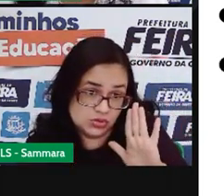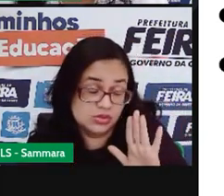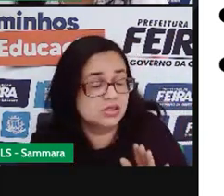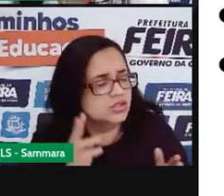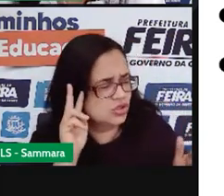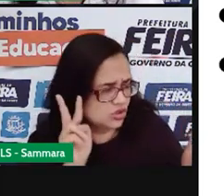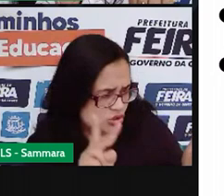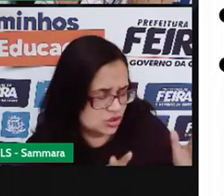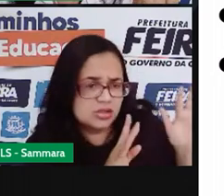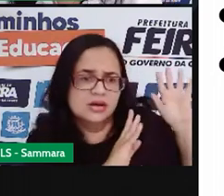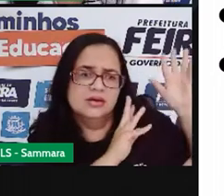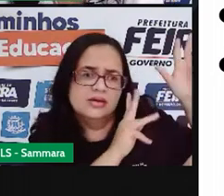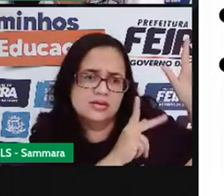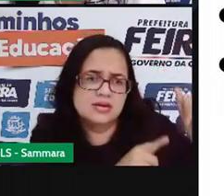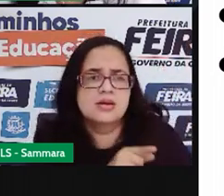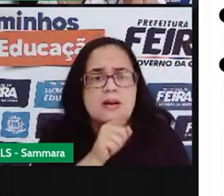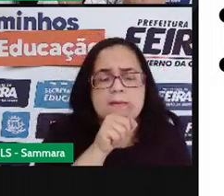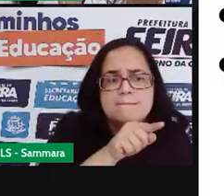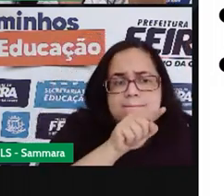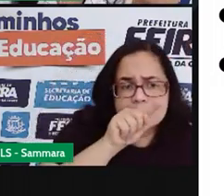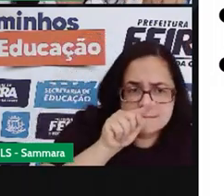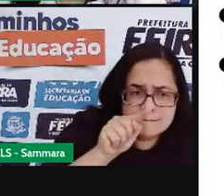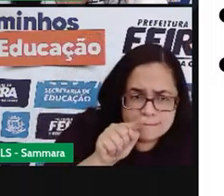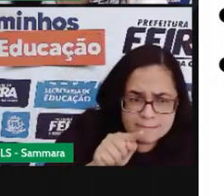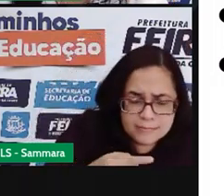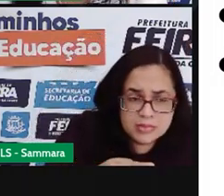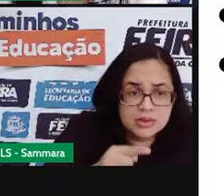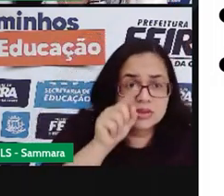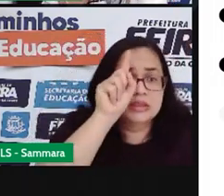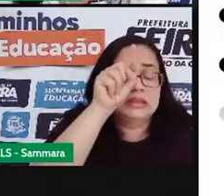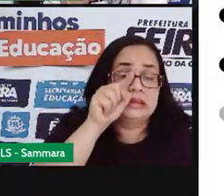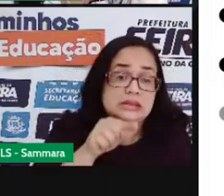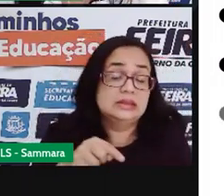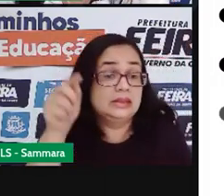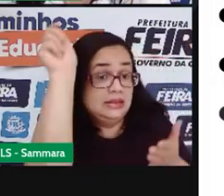revisei pontuação, a escrita.